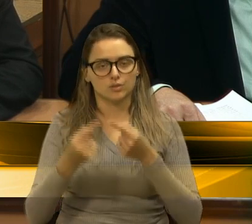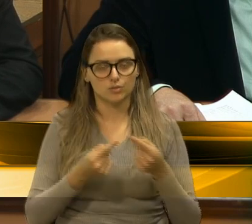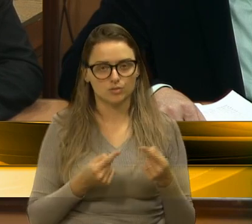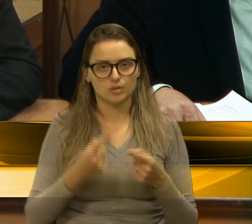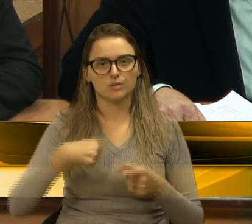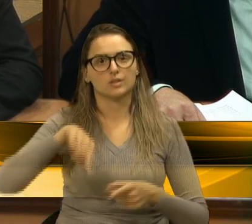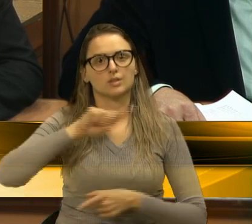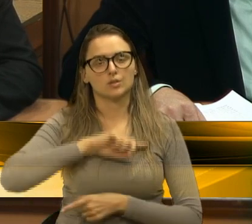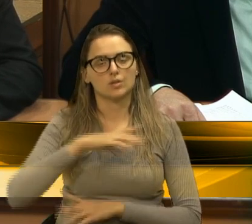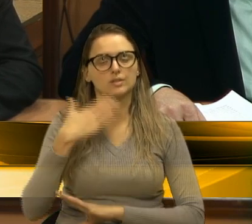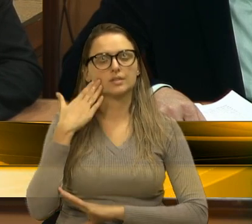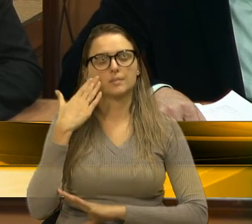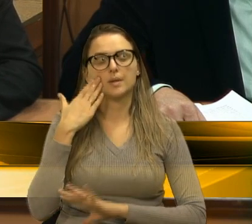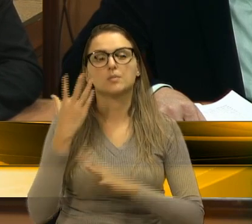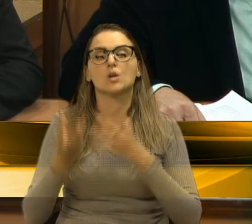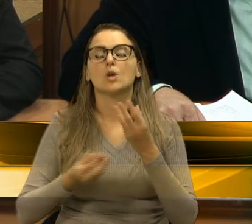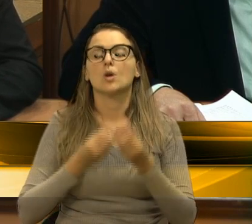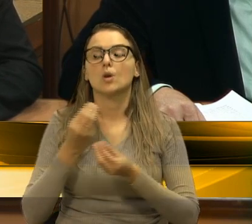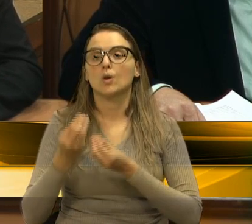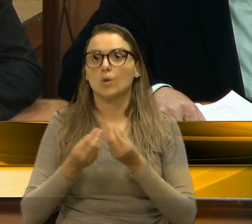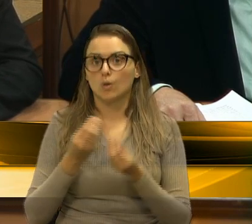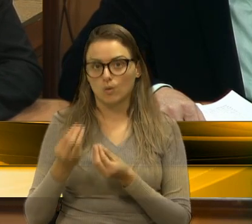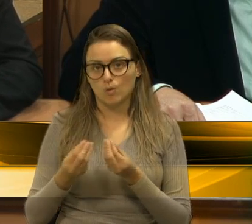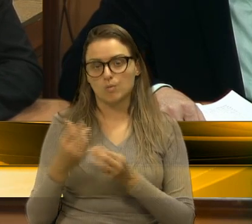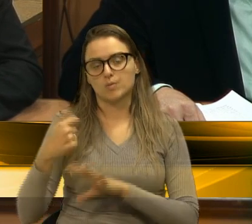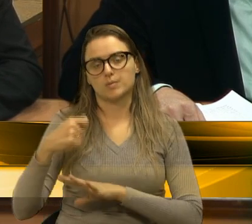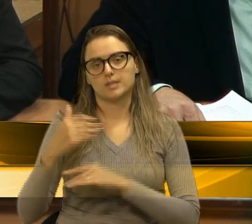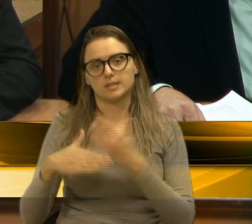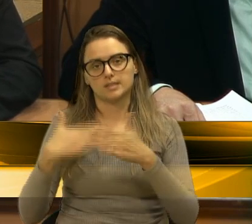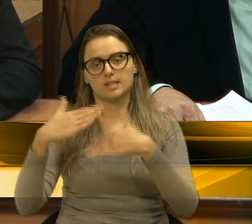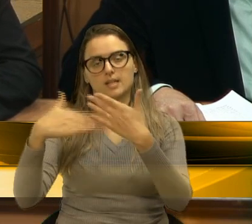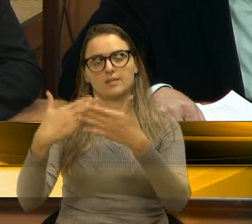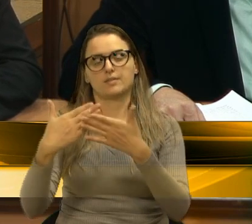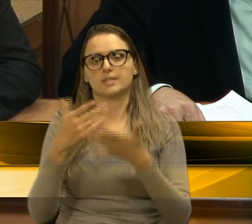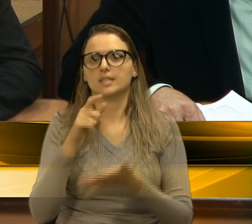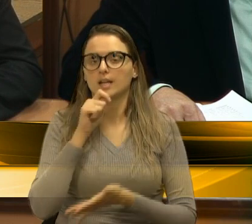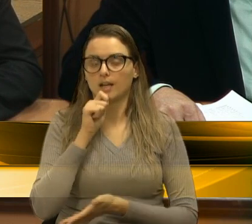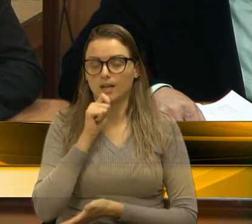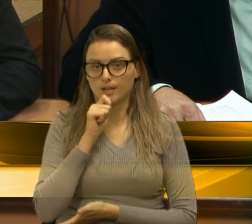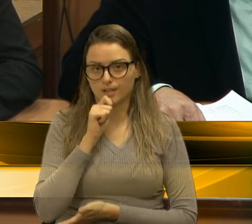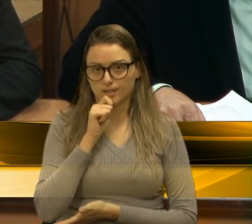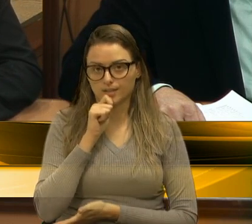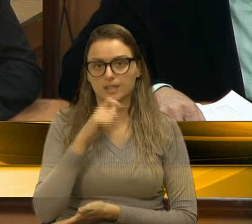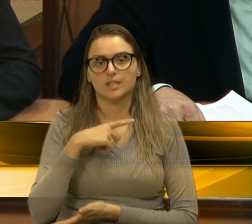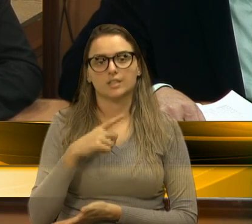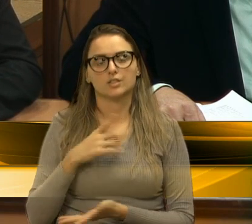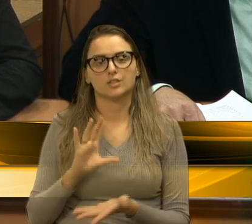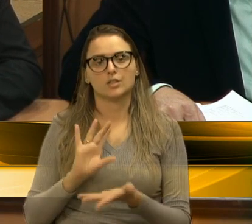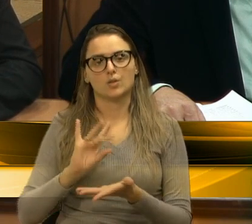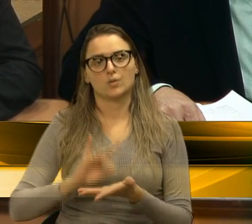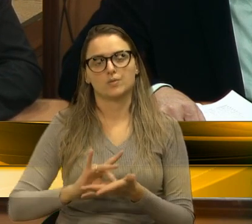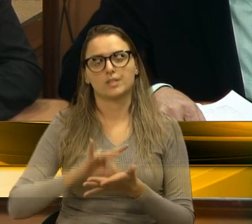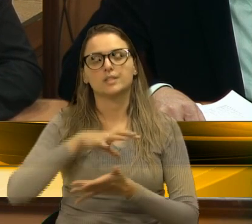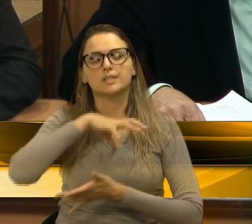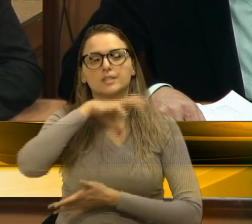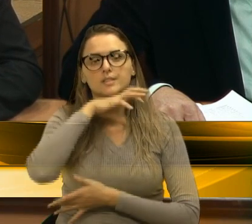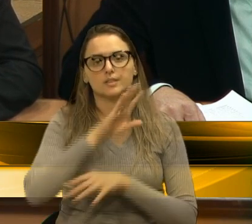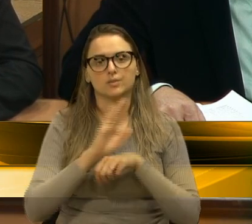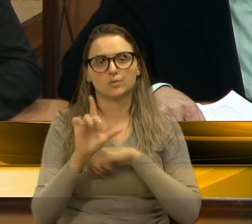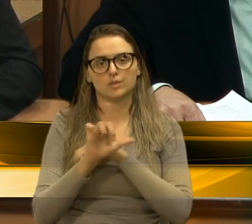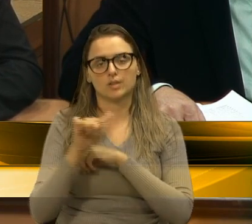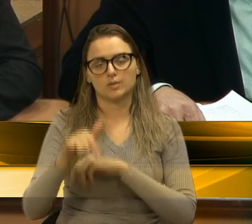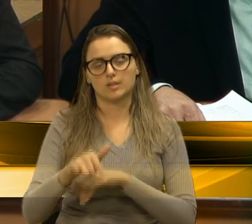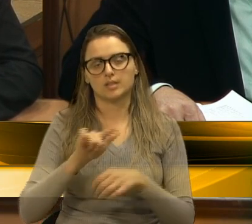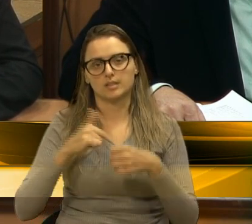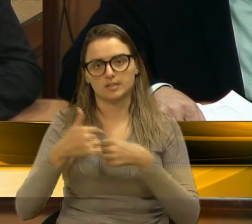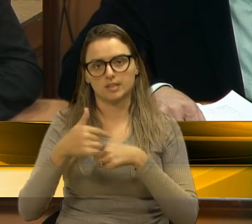nós sabemos o quanto é preciso avançarmos no sentido da regularização fundiária na nossa cidade, no